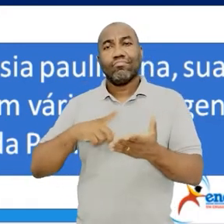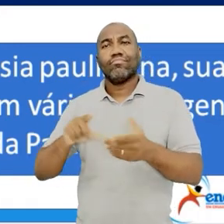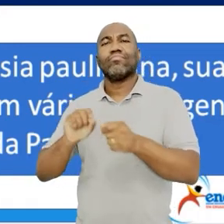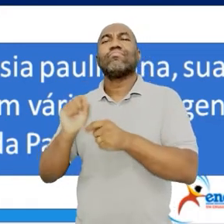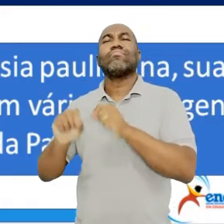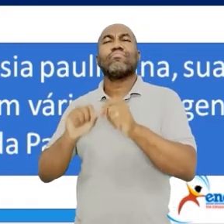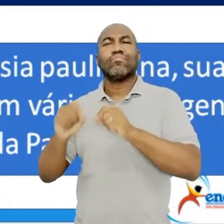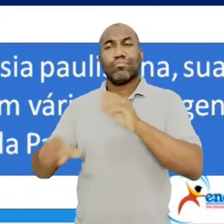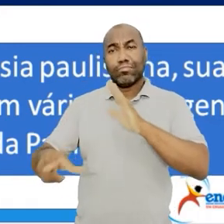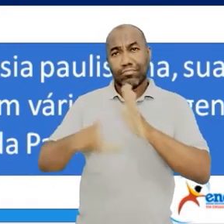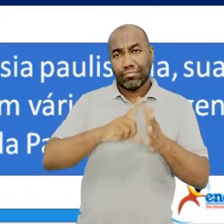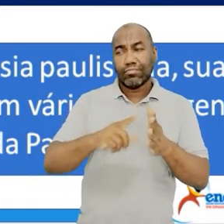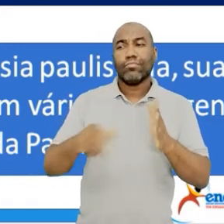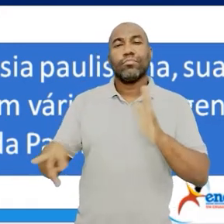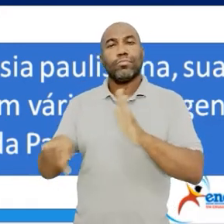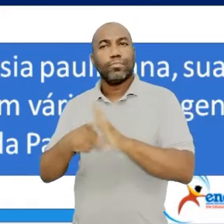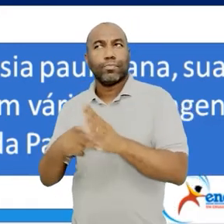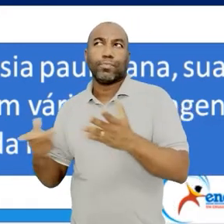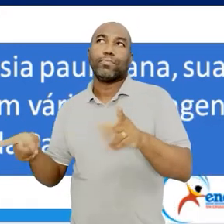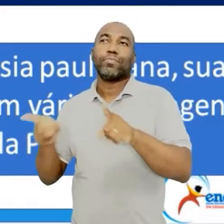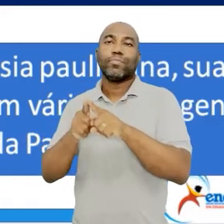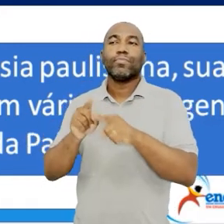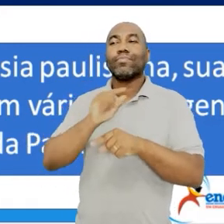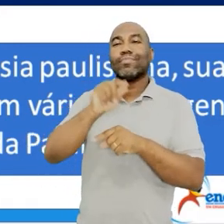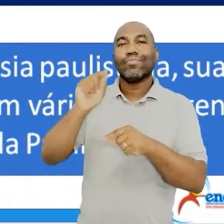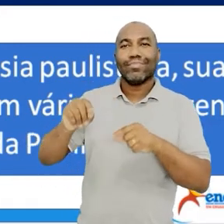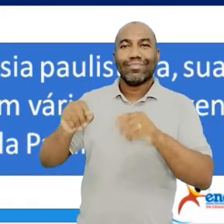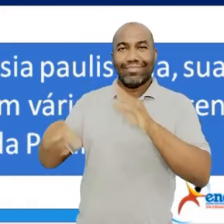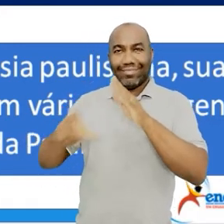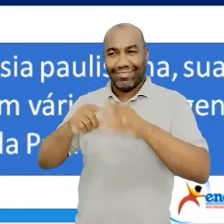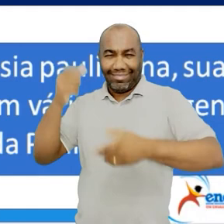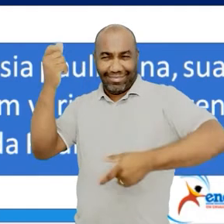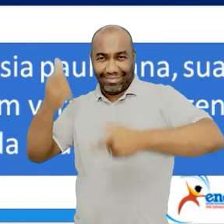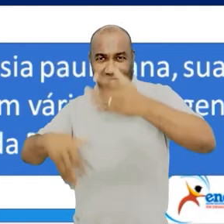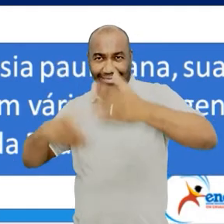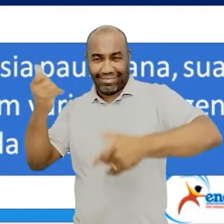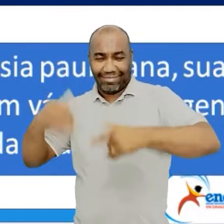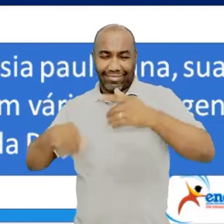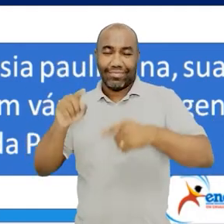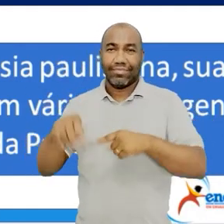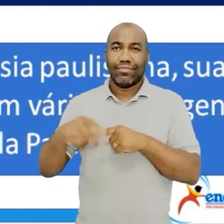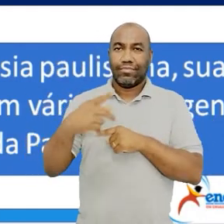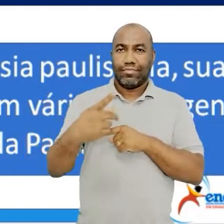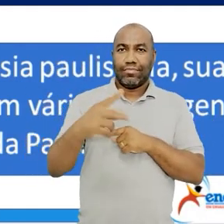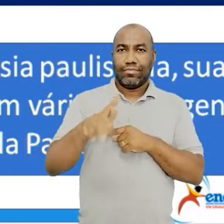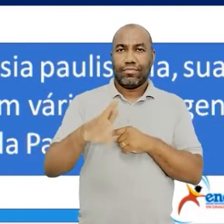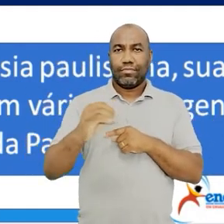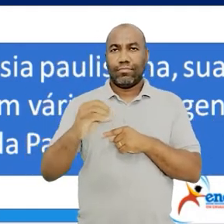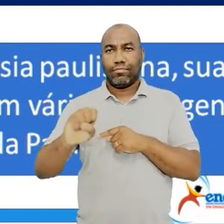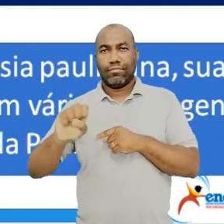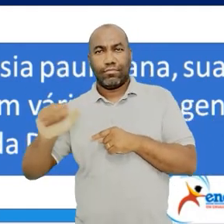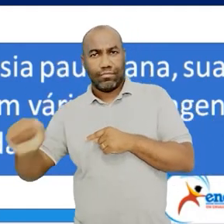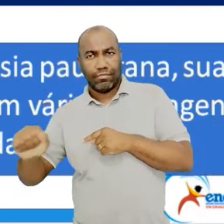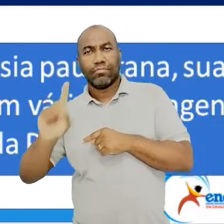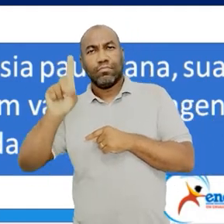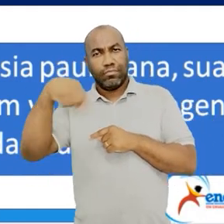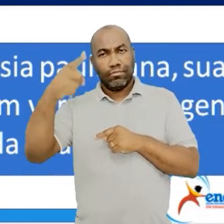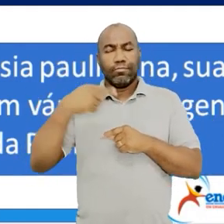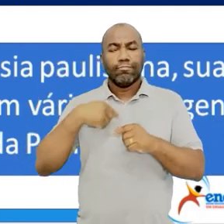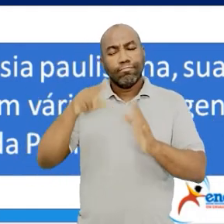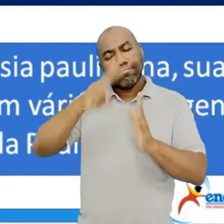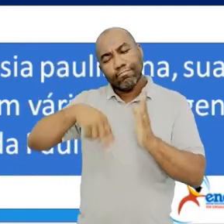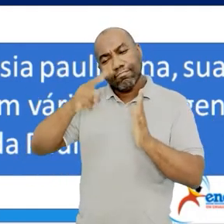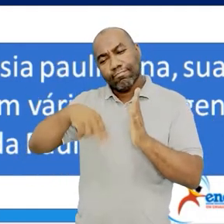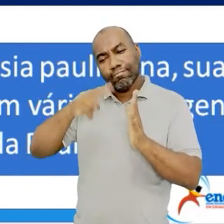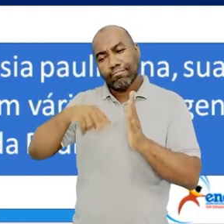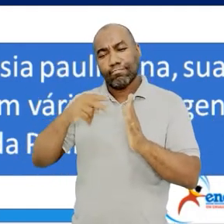e todos os conflitos que surgem nesse... É um enredo em prosa. Não deixem de pesquisar e de aprender um